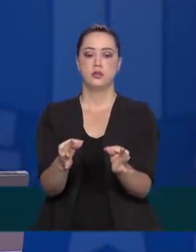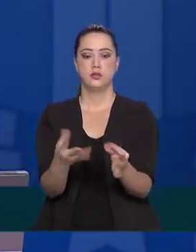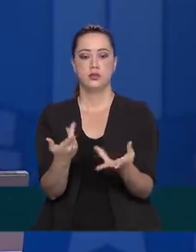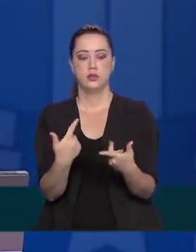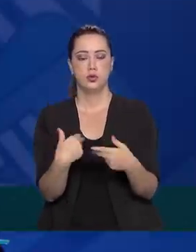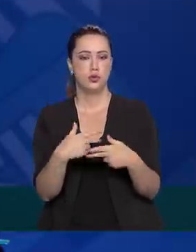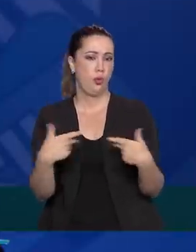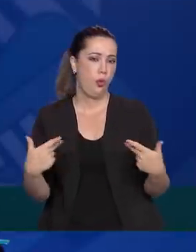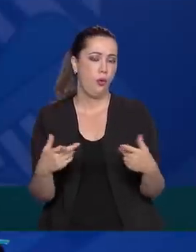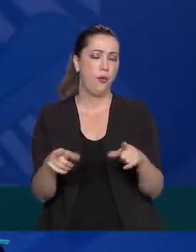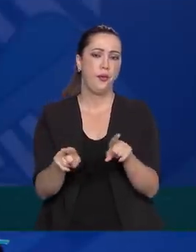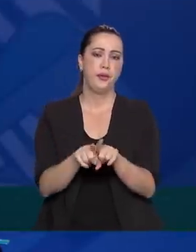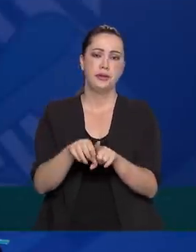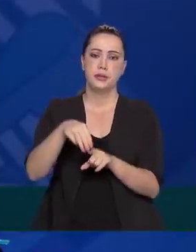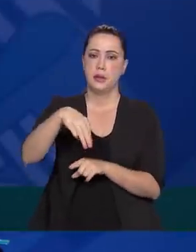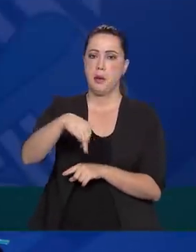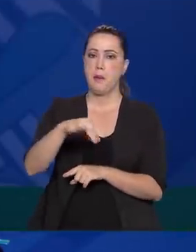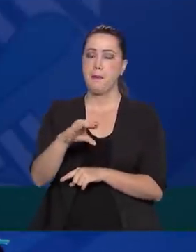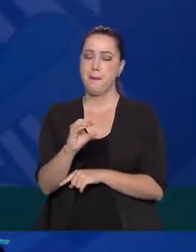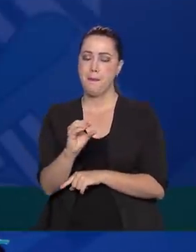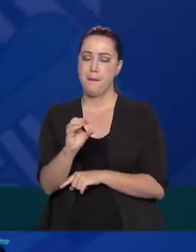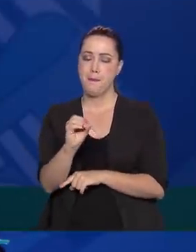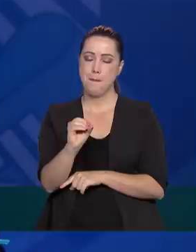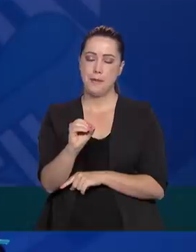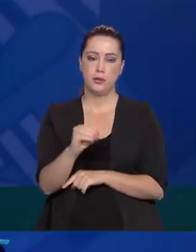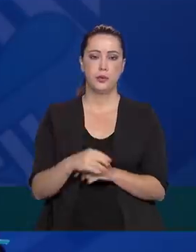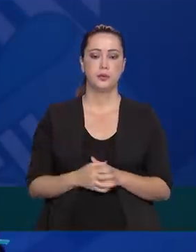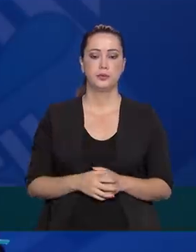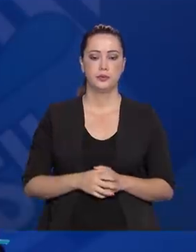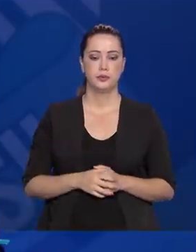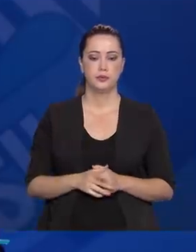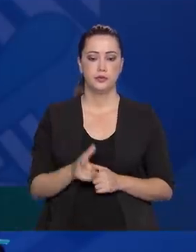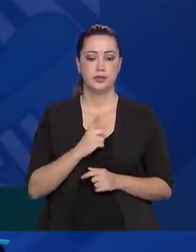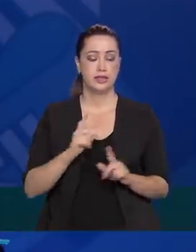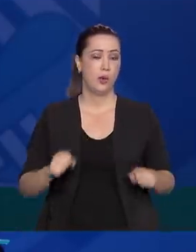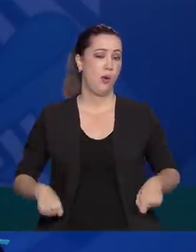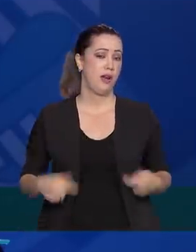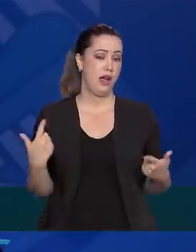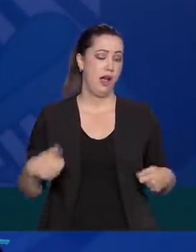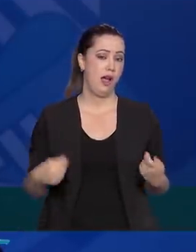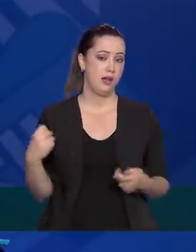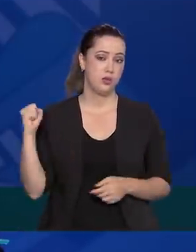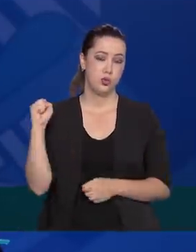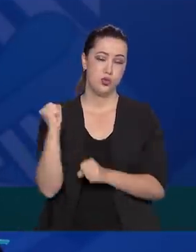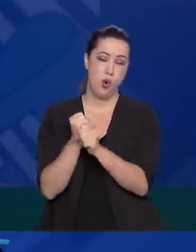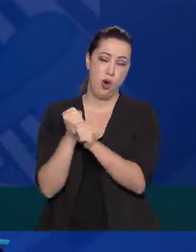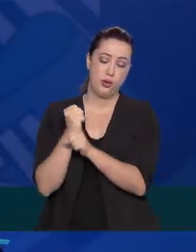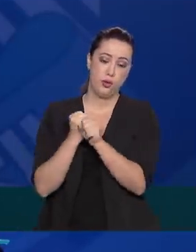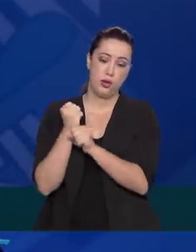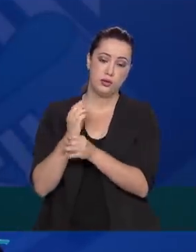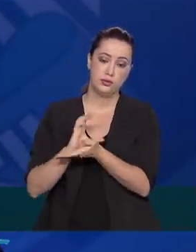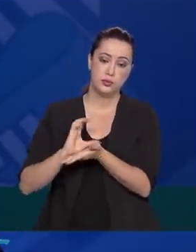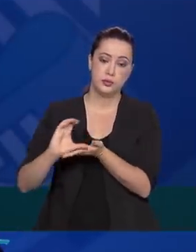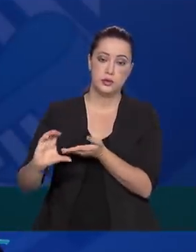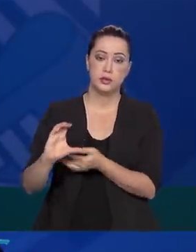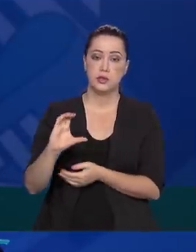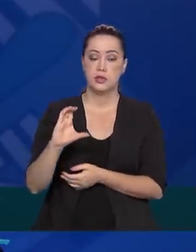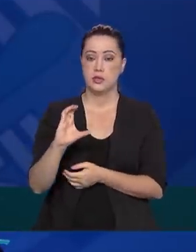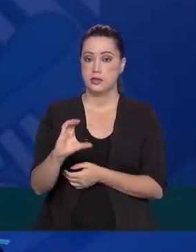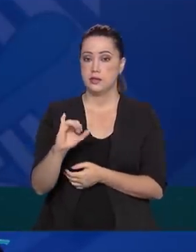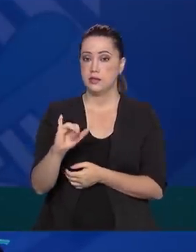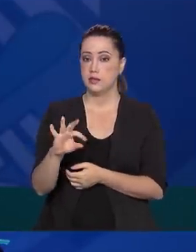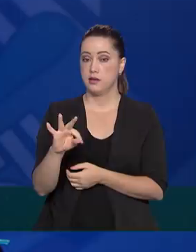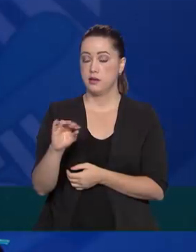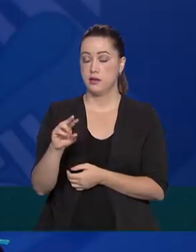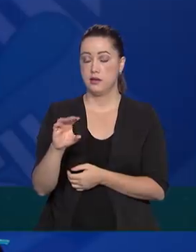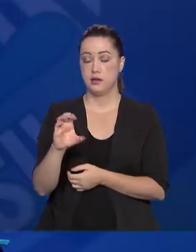semicondutores e microeletrônica. Há um gasto nos últimos oito anos, um investimento, na verdade, na Ceitec, de mais de